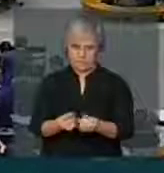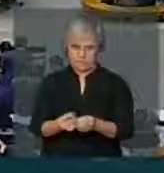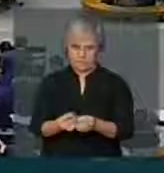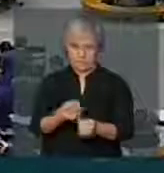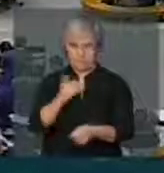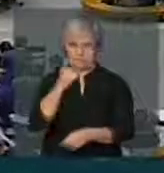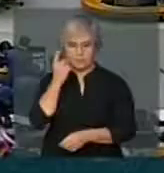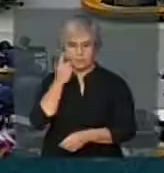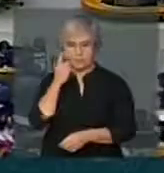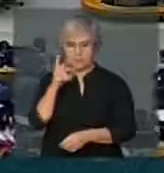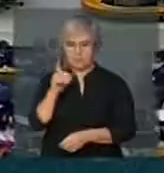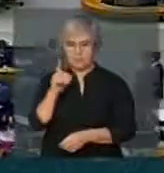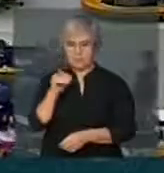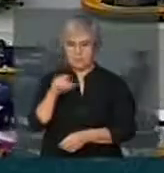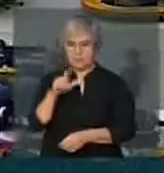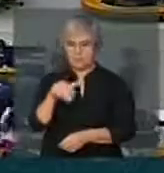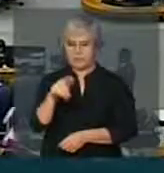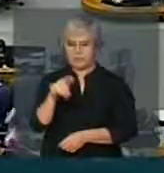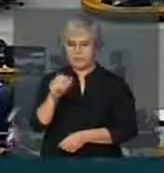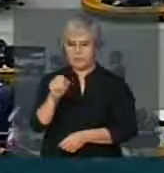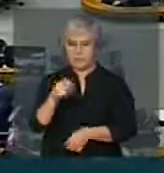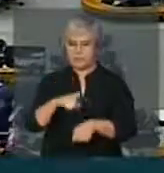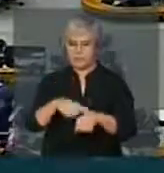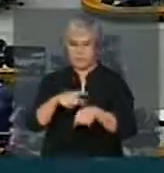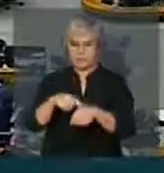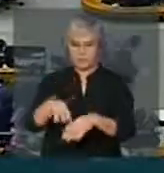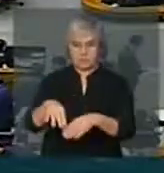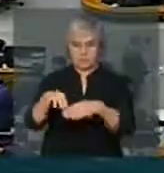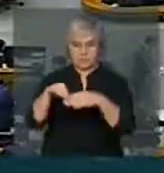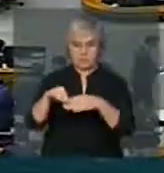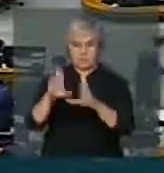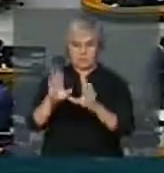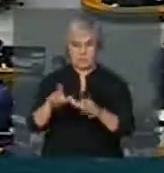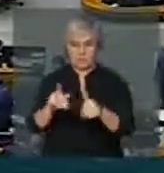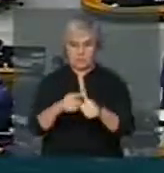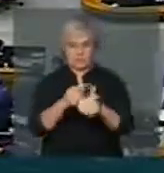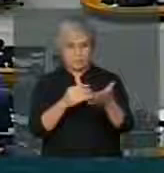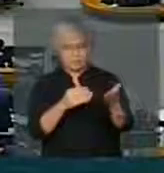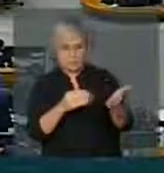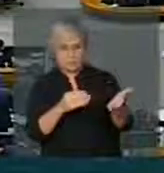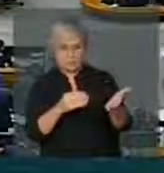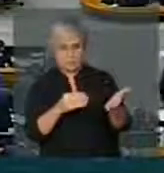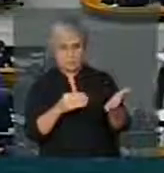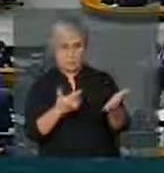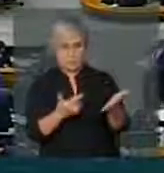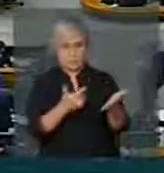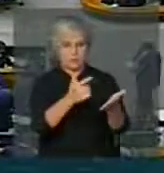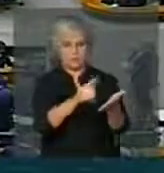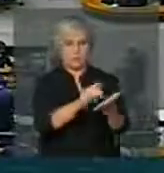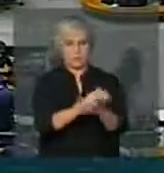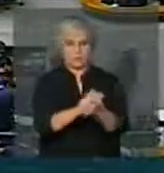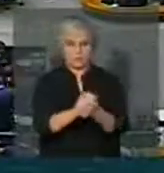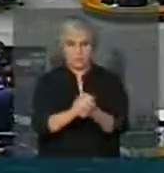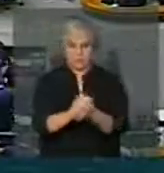O deputado Domingos, o primeiro deputado Marcelo Ardo, do PHS, que havia pedido, em sequência, eu concedo a vossa excelência.